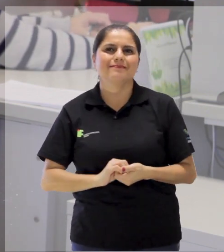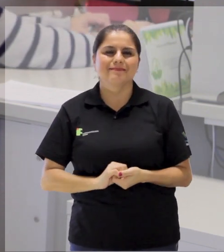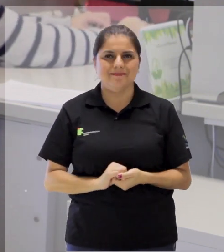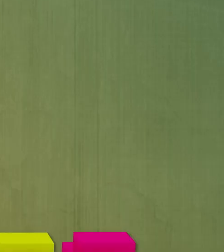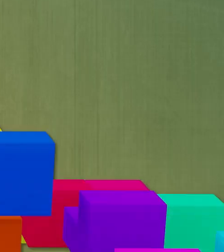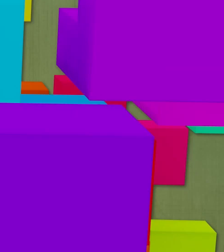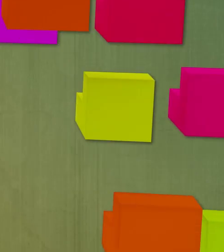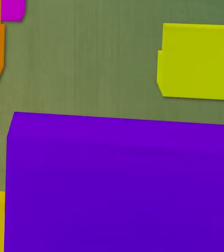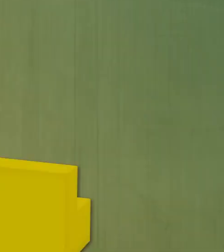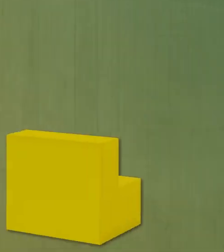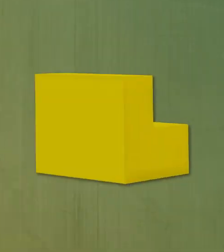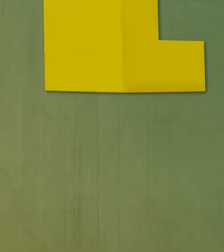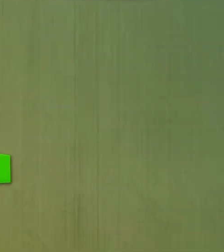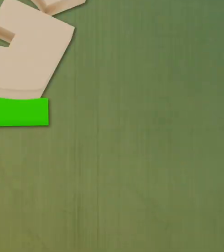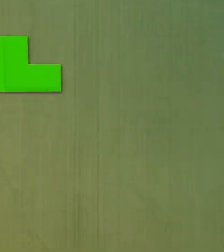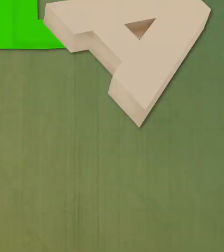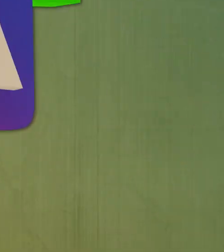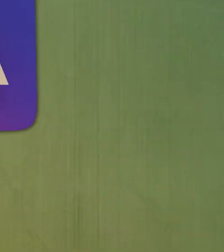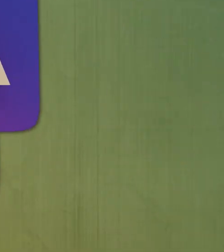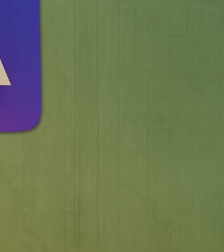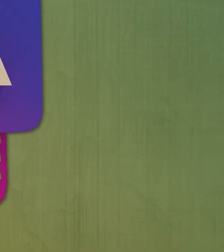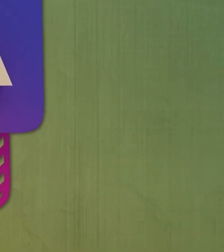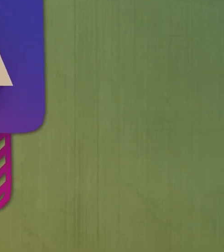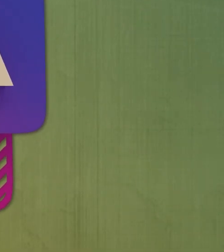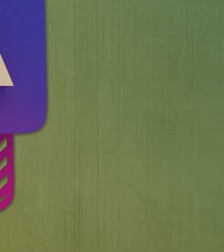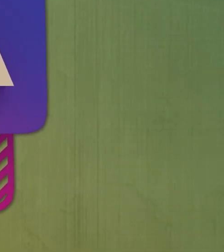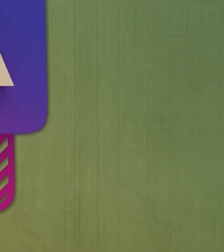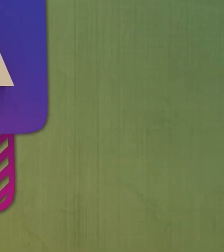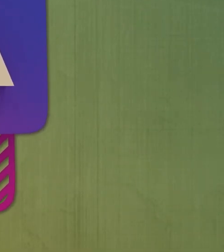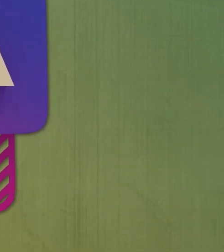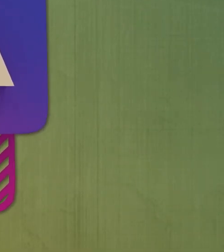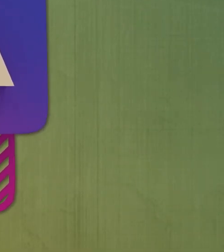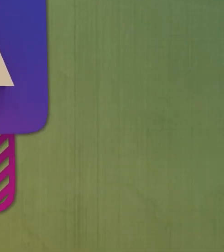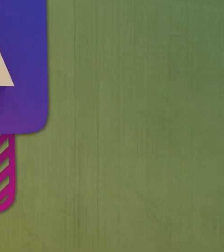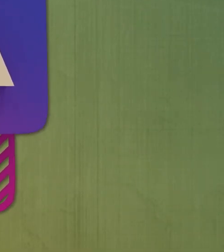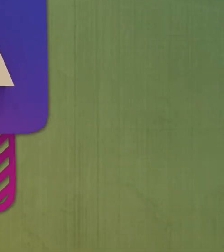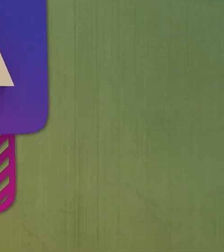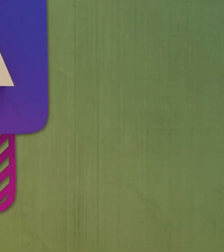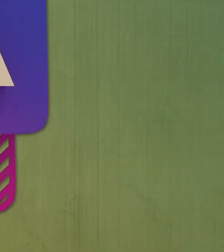Tchau! Transcrição e por Quintena Coelho Transcrição por Quintena